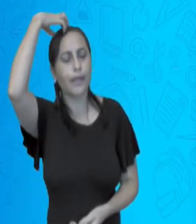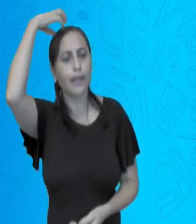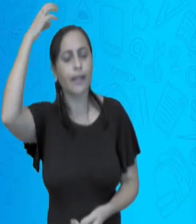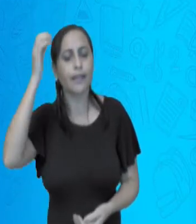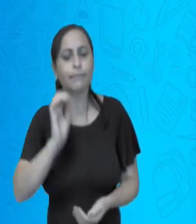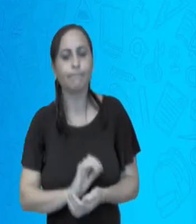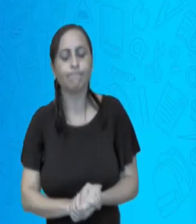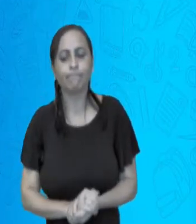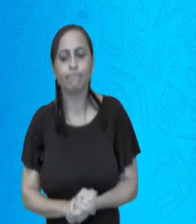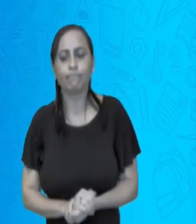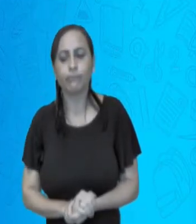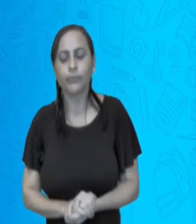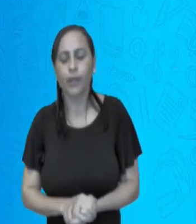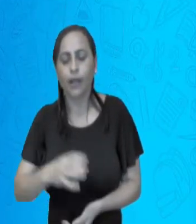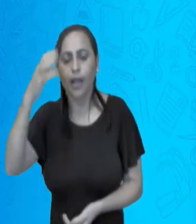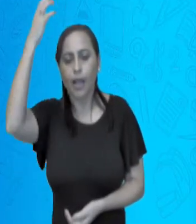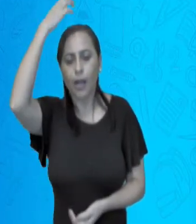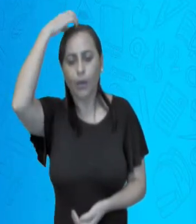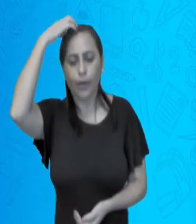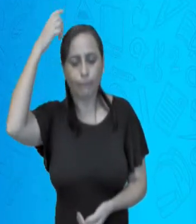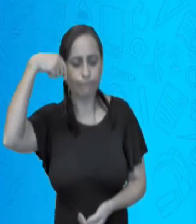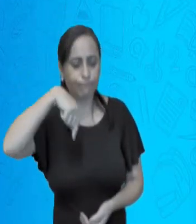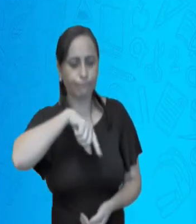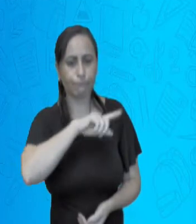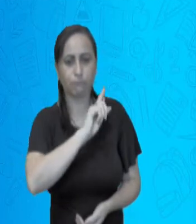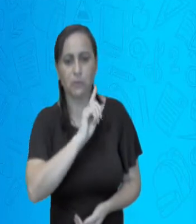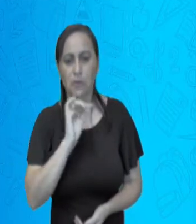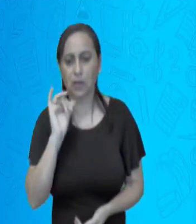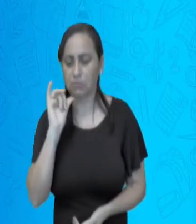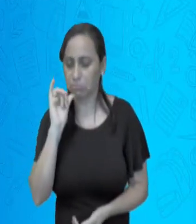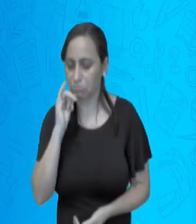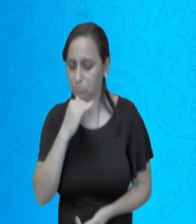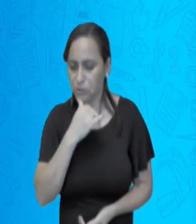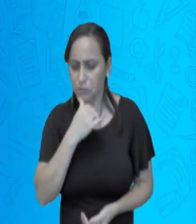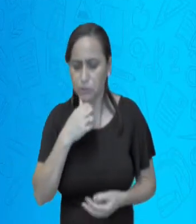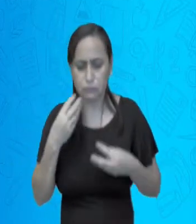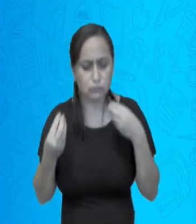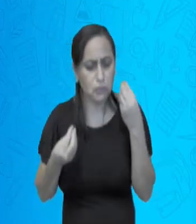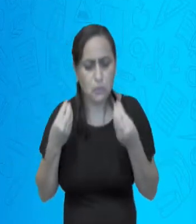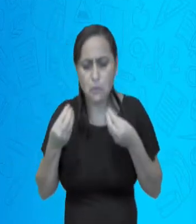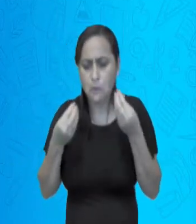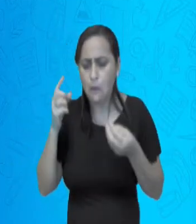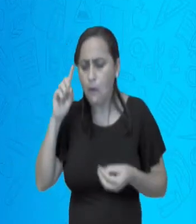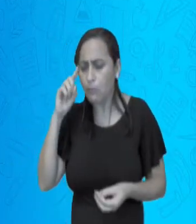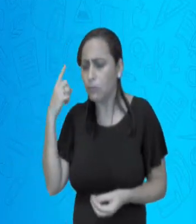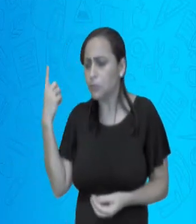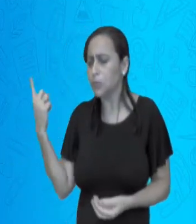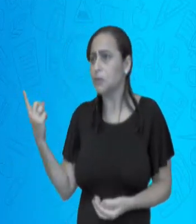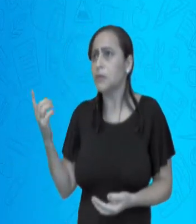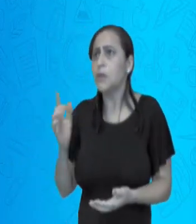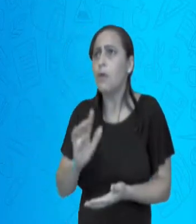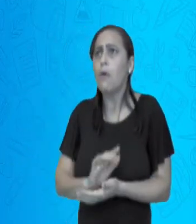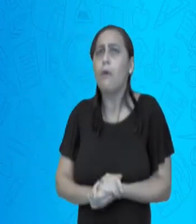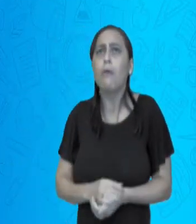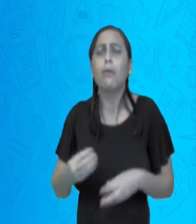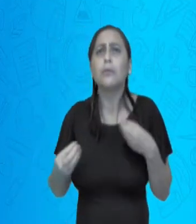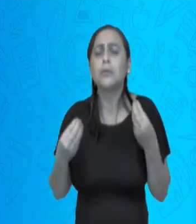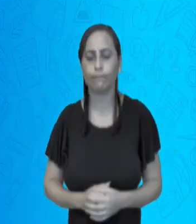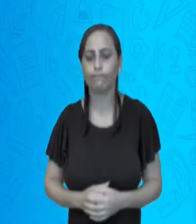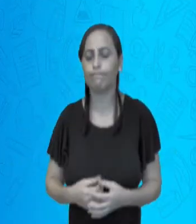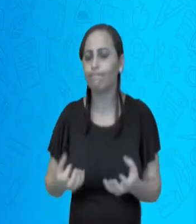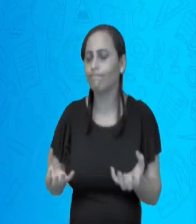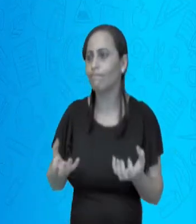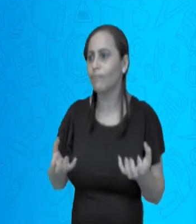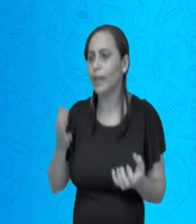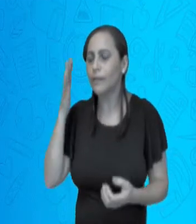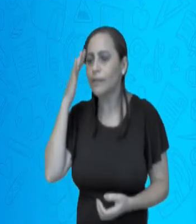rei. O rei foi embora chateado. Ele falou, não, mas isso não é possível. Como que é isso? E foi para casa pensando,